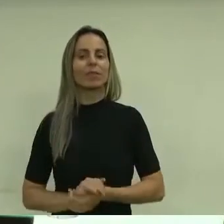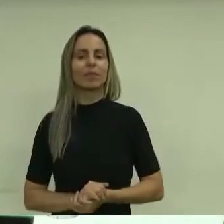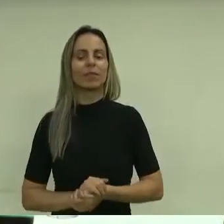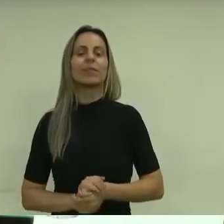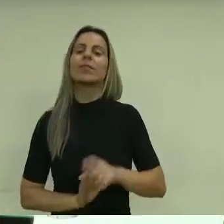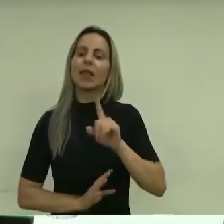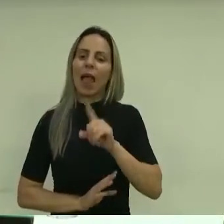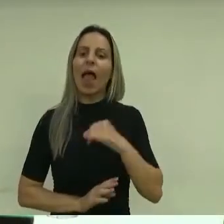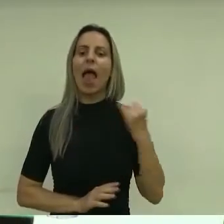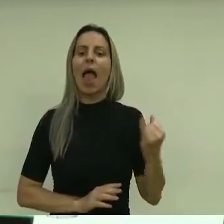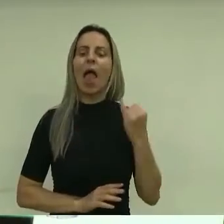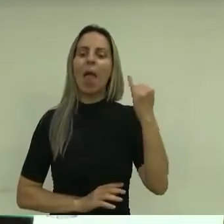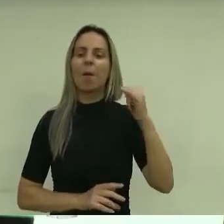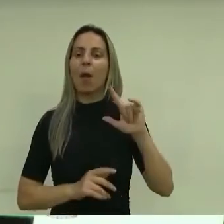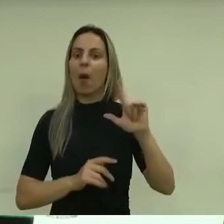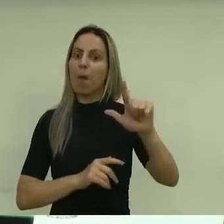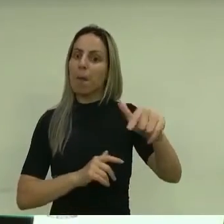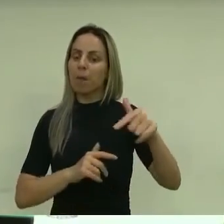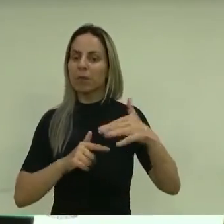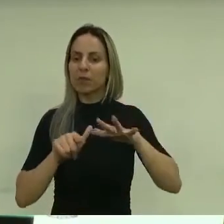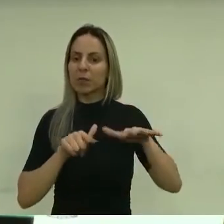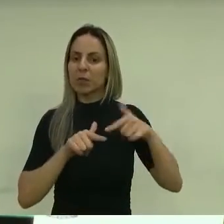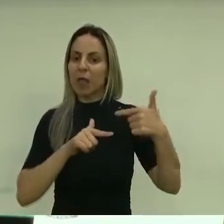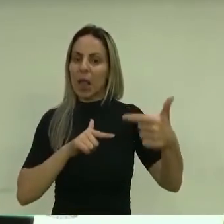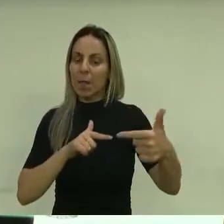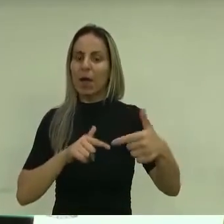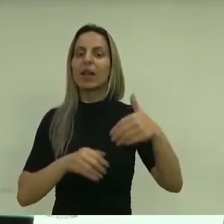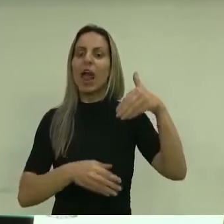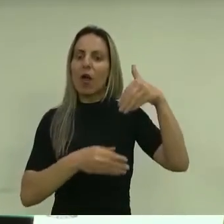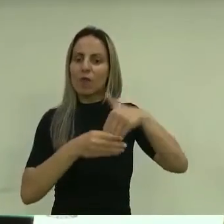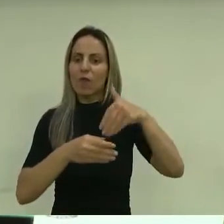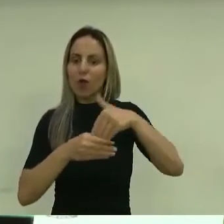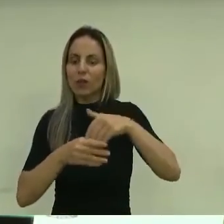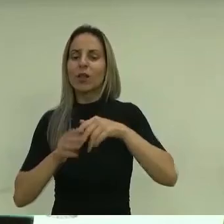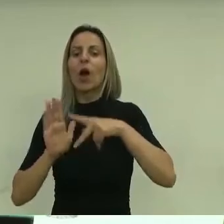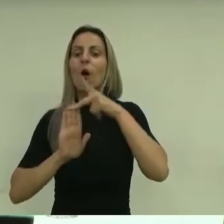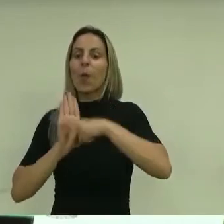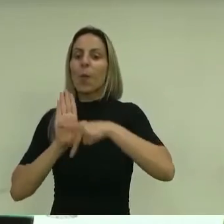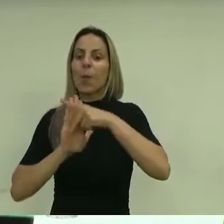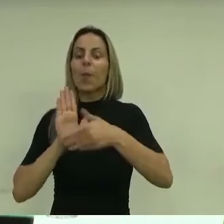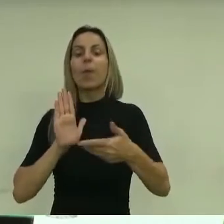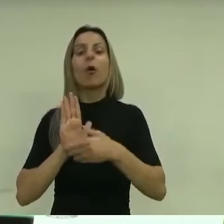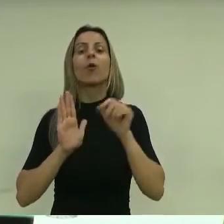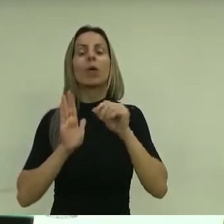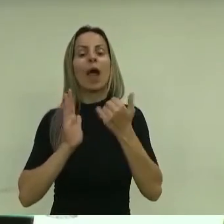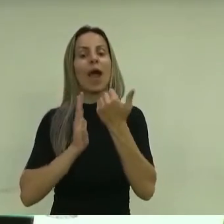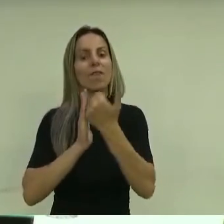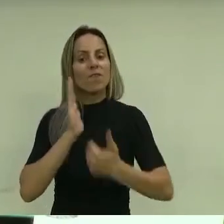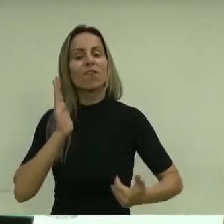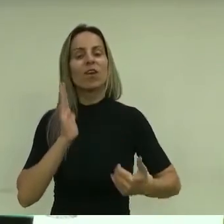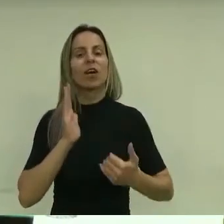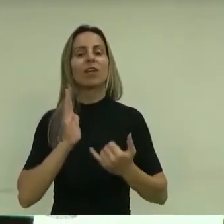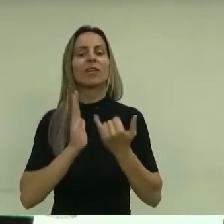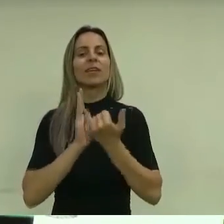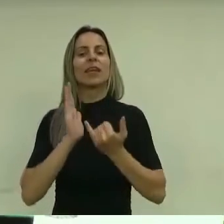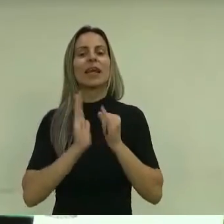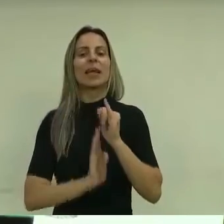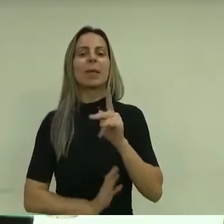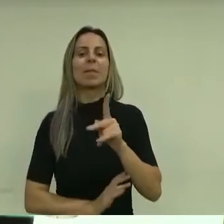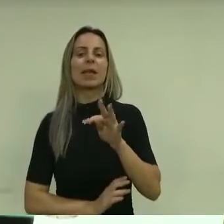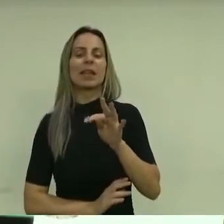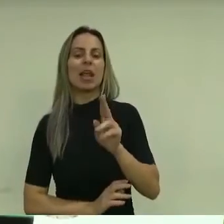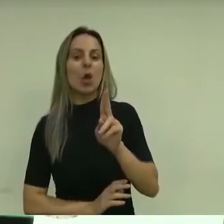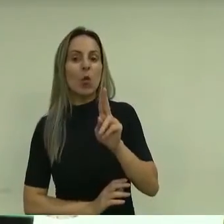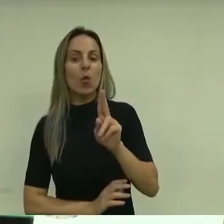porque na próxima semana, ou talvez na outra, estaremos votando aqui um projeto de isenção de IPTU para a